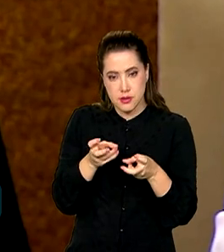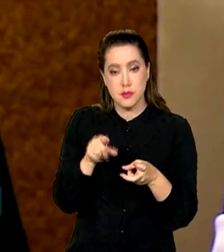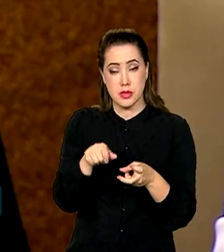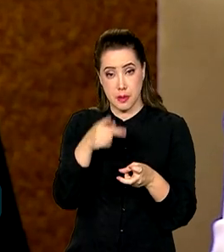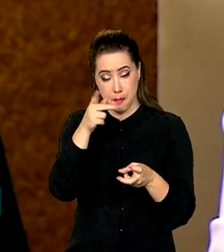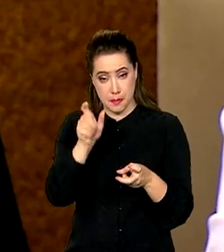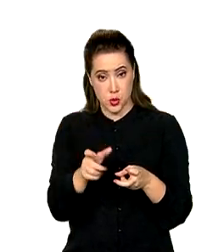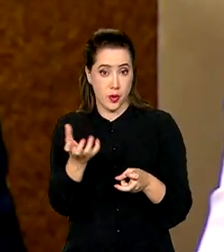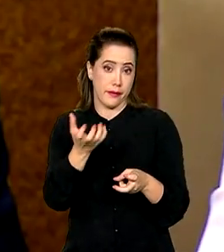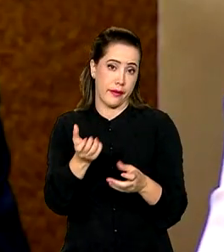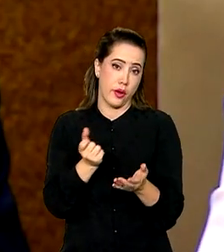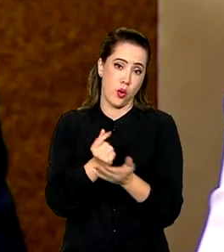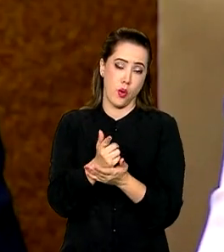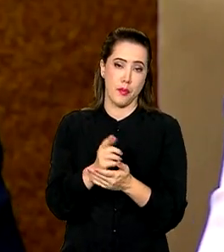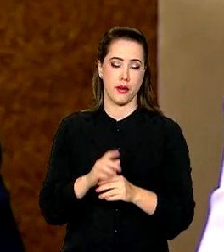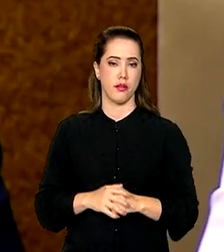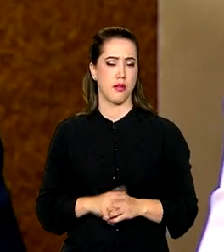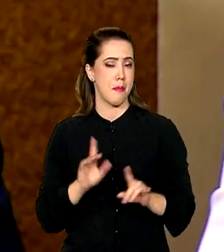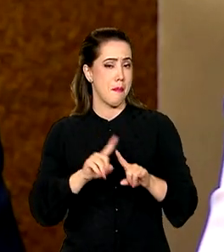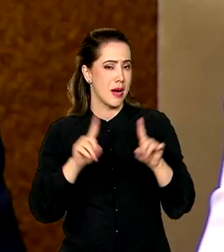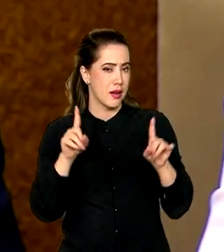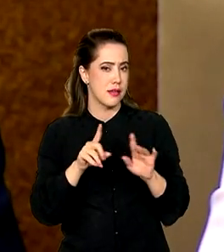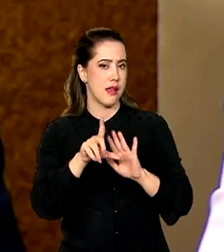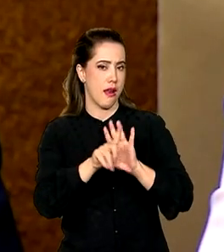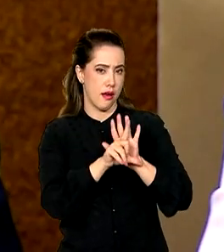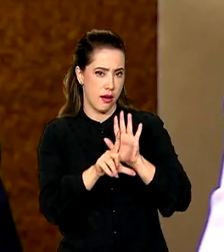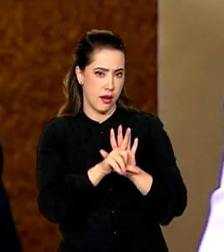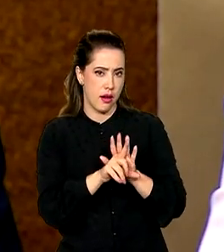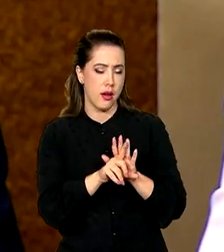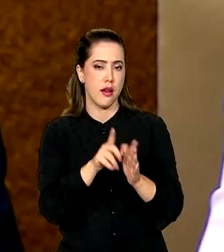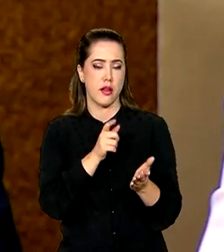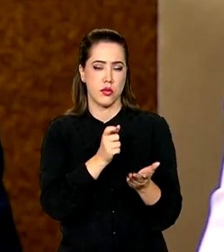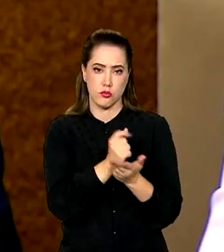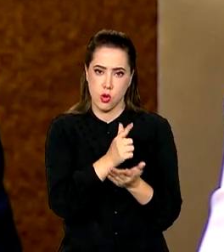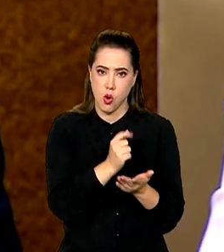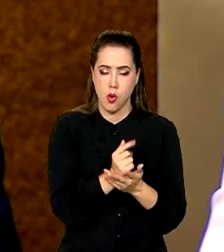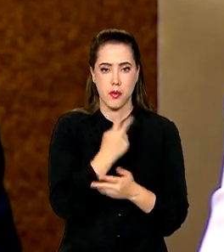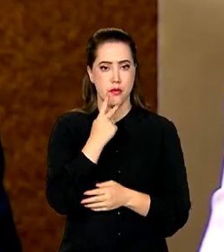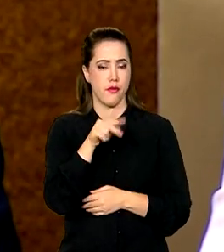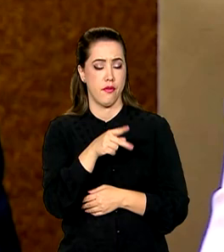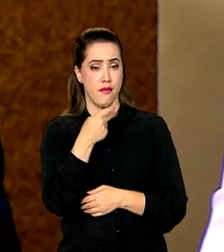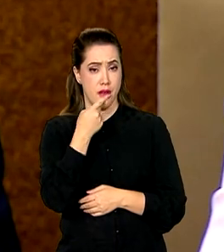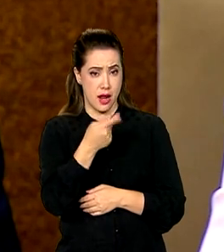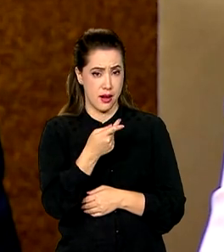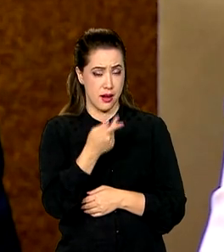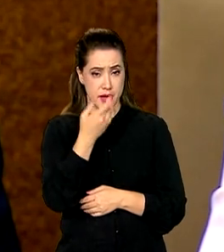defesa do consumidor. Código não aceita que a criança seja tratada como consumidora.